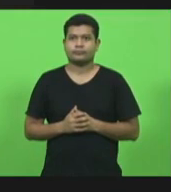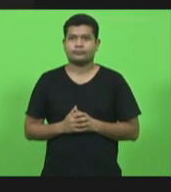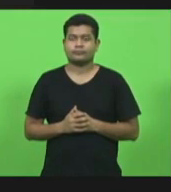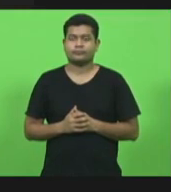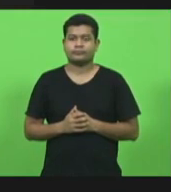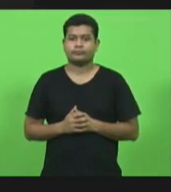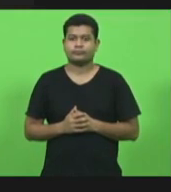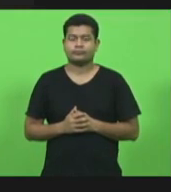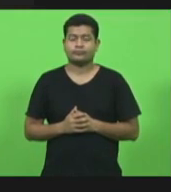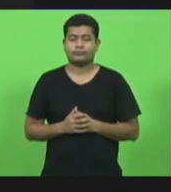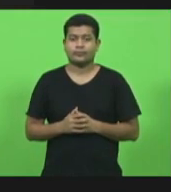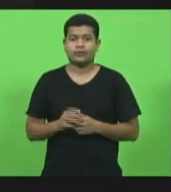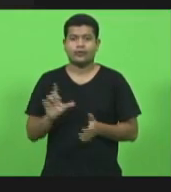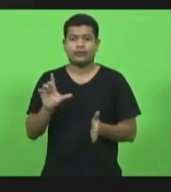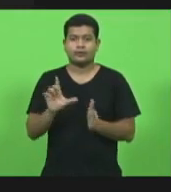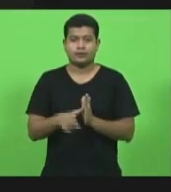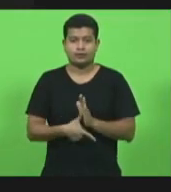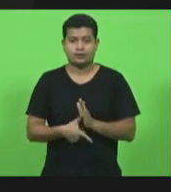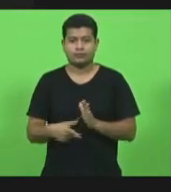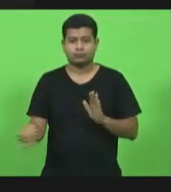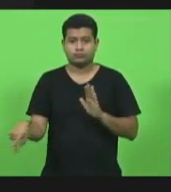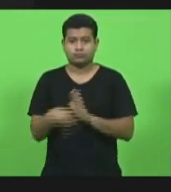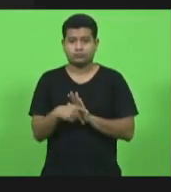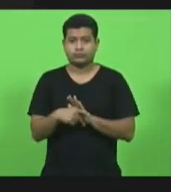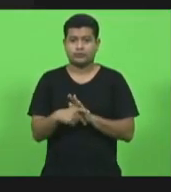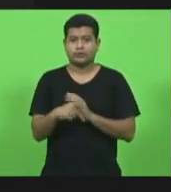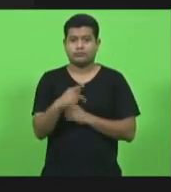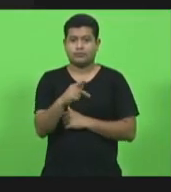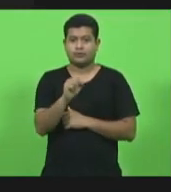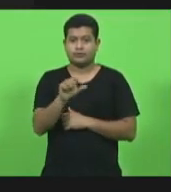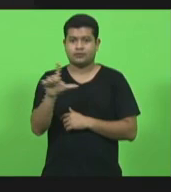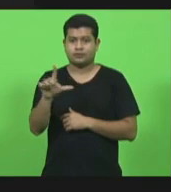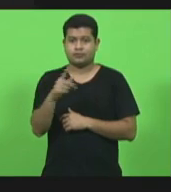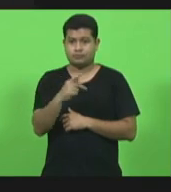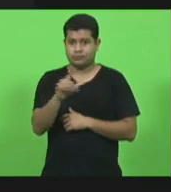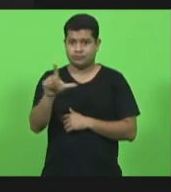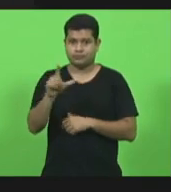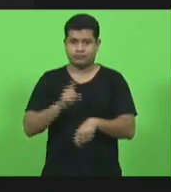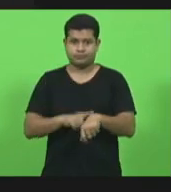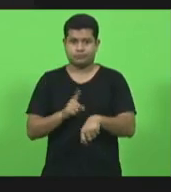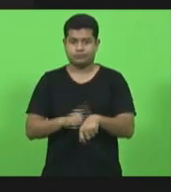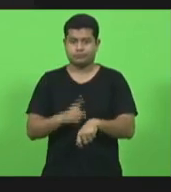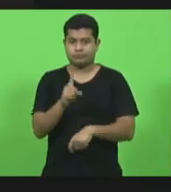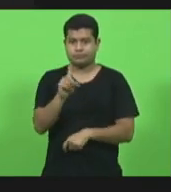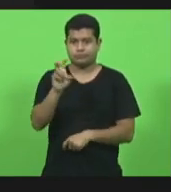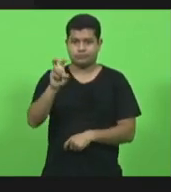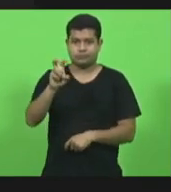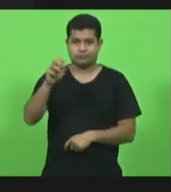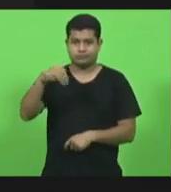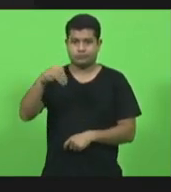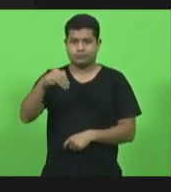Próximo horário pertence ao bloco PSL e PL. Tempo de até 15 minutos.